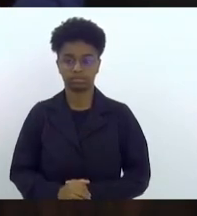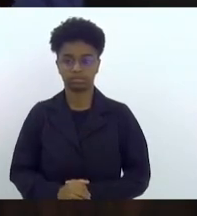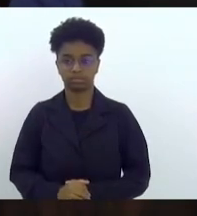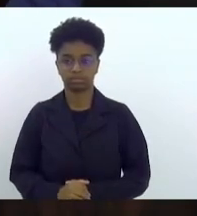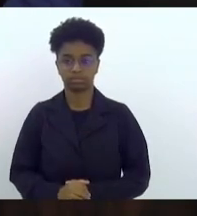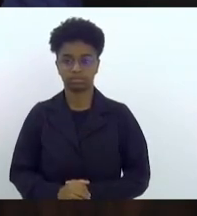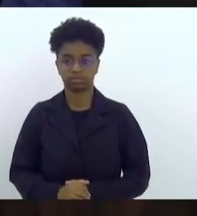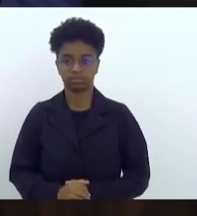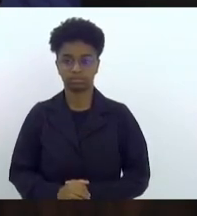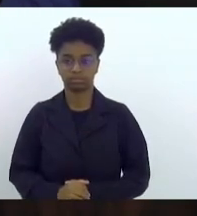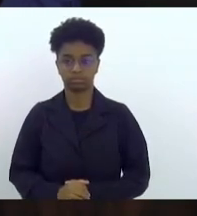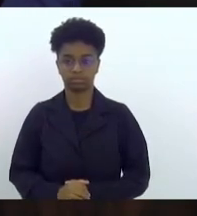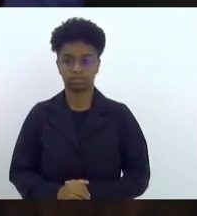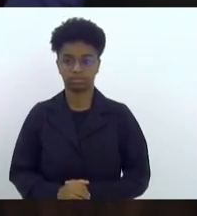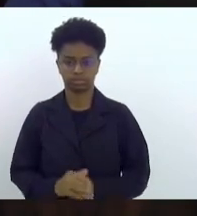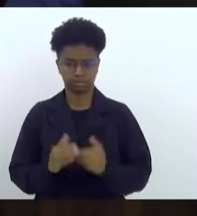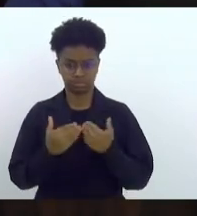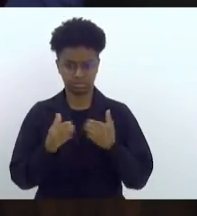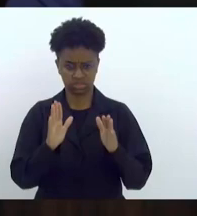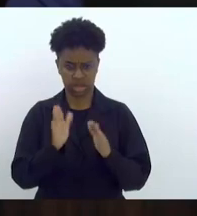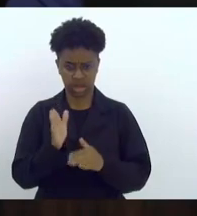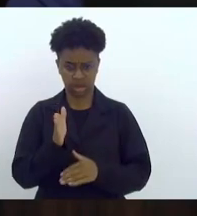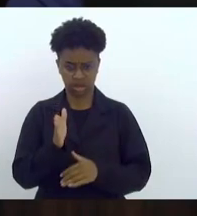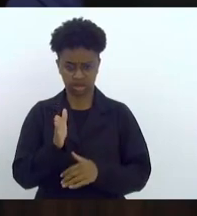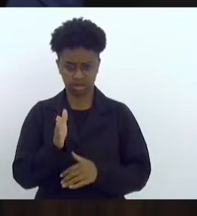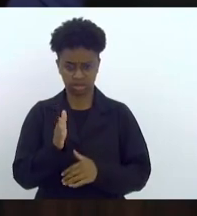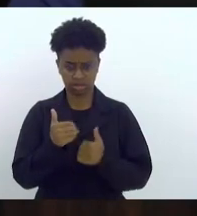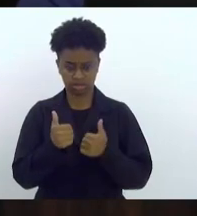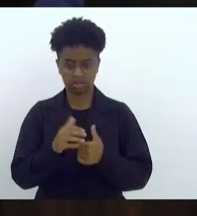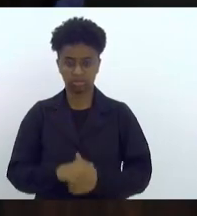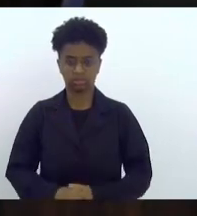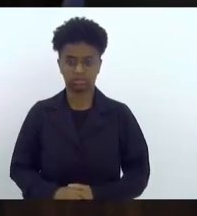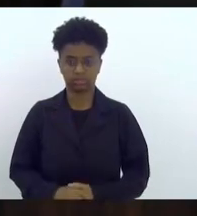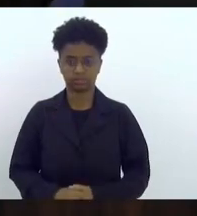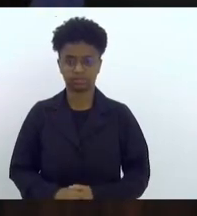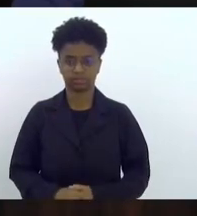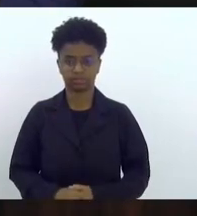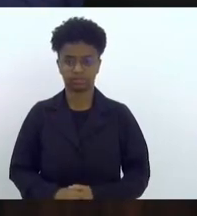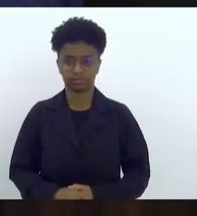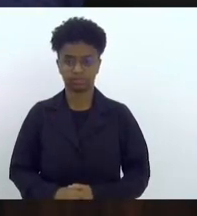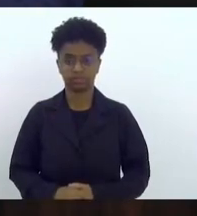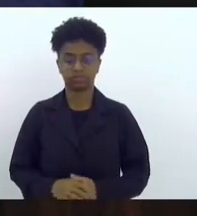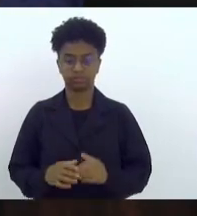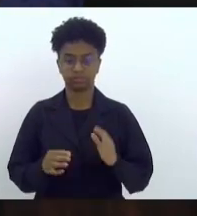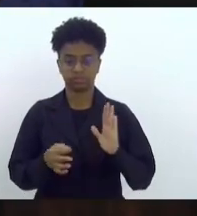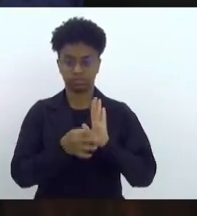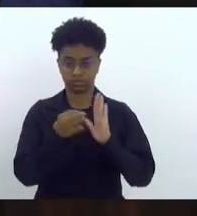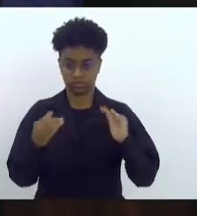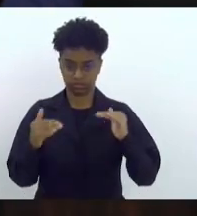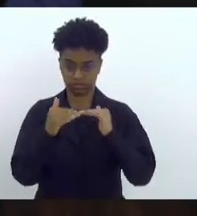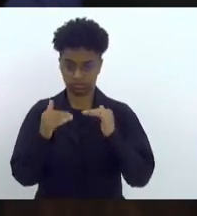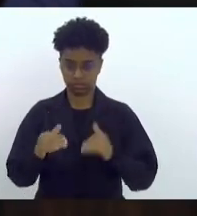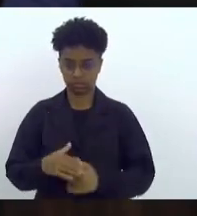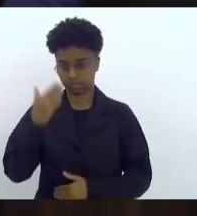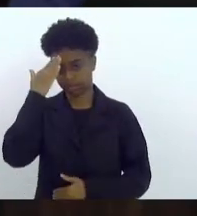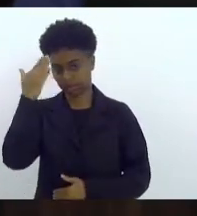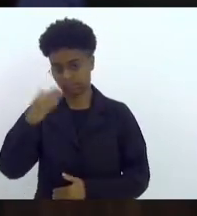Fala aí. Vê se abriu ele. Vai. Oi. Parecer favorável. Obrigado.